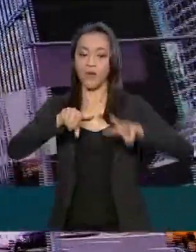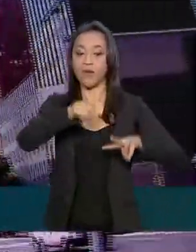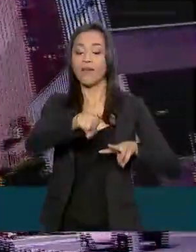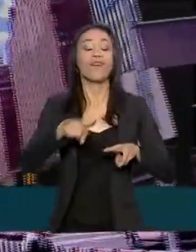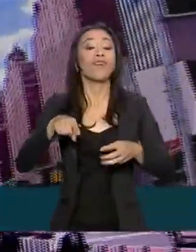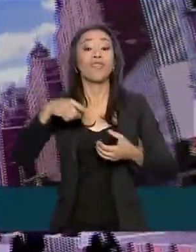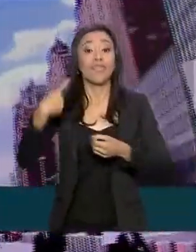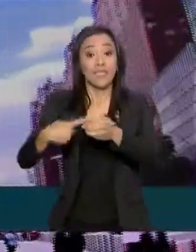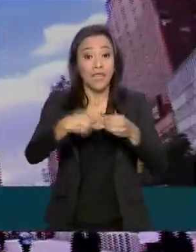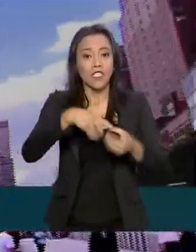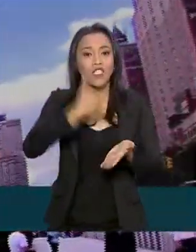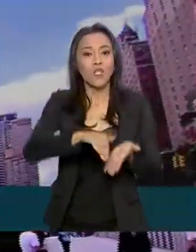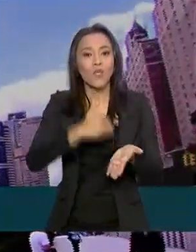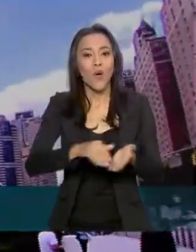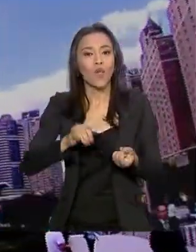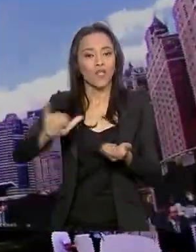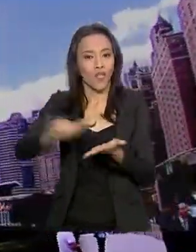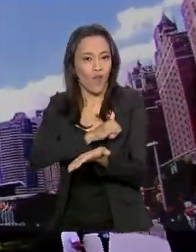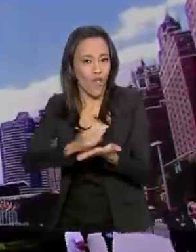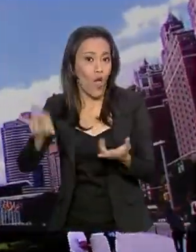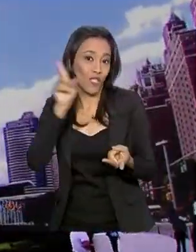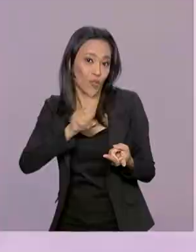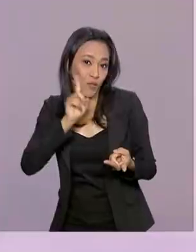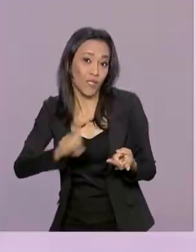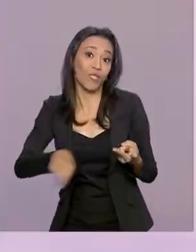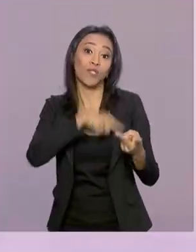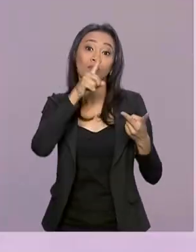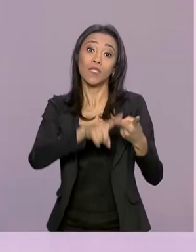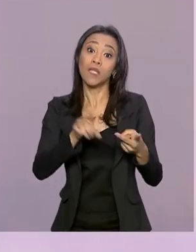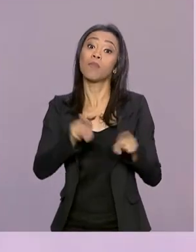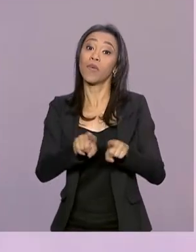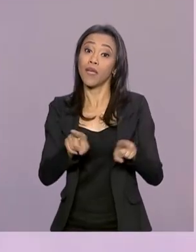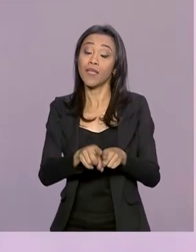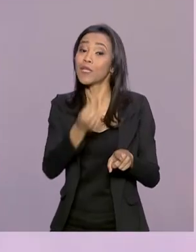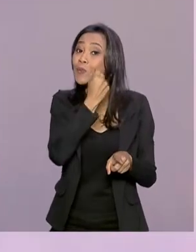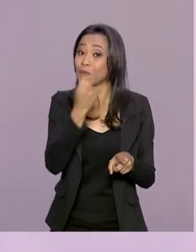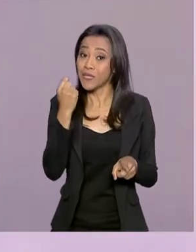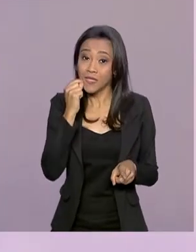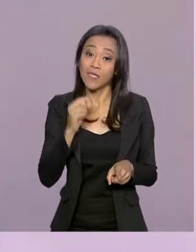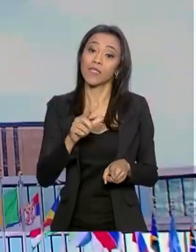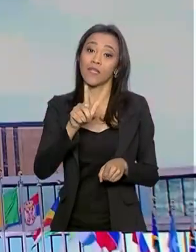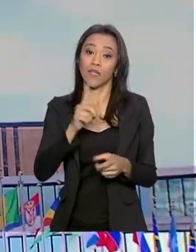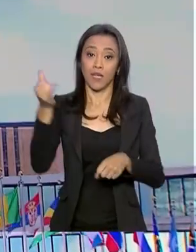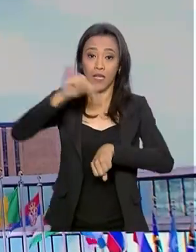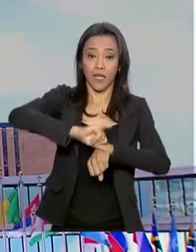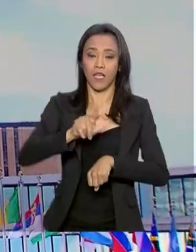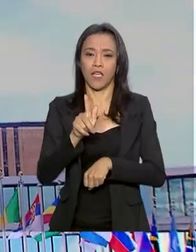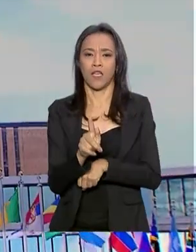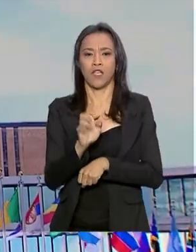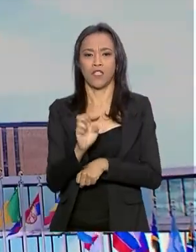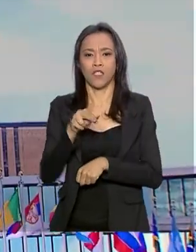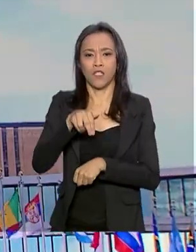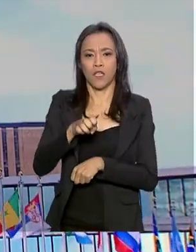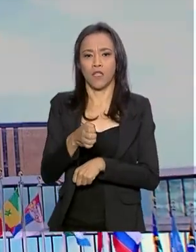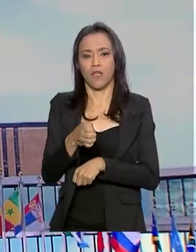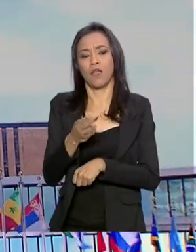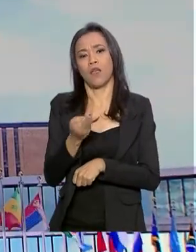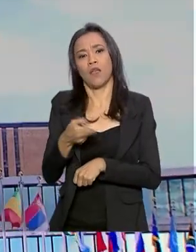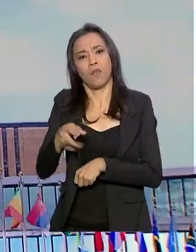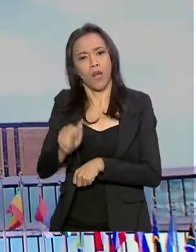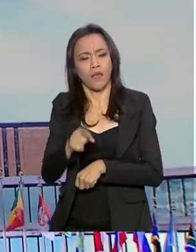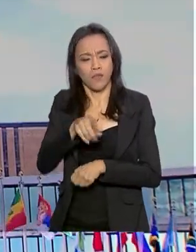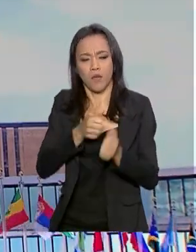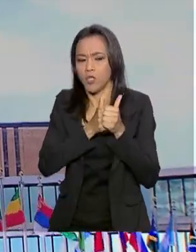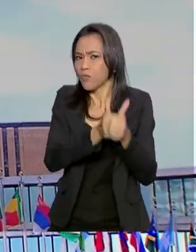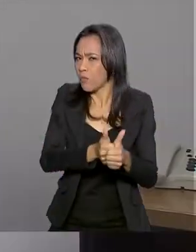escritório da ONU, em Nova Iorque, nos Estados Unidos e em Genebra, na Suíça. Essas representações acompanham de perto a